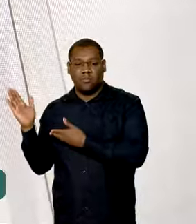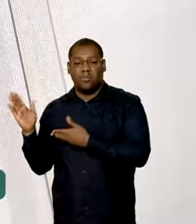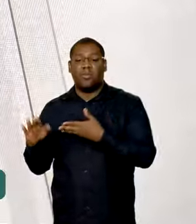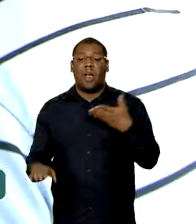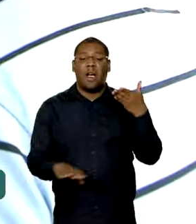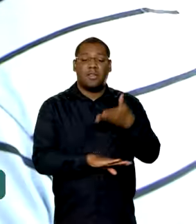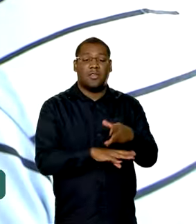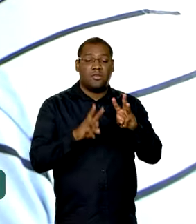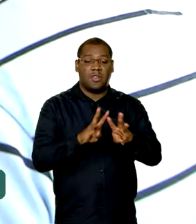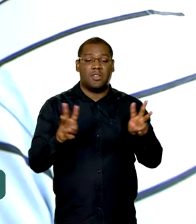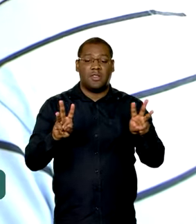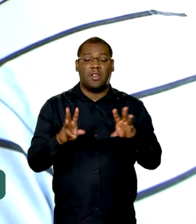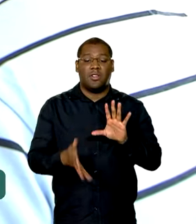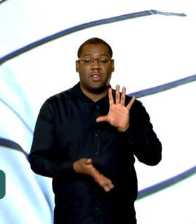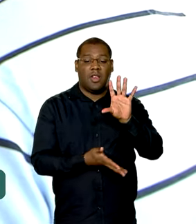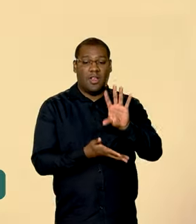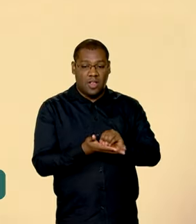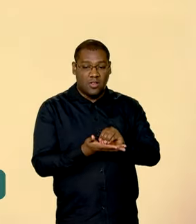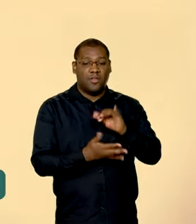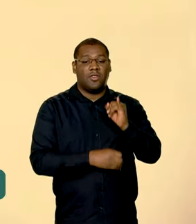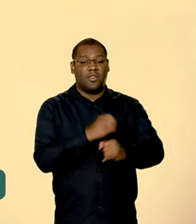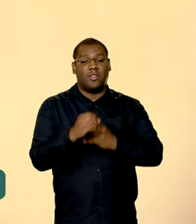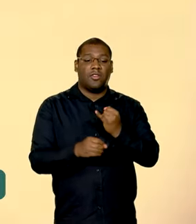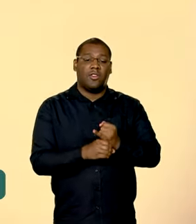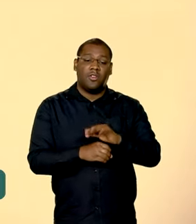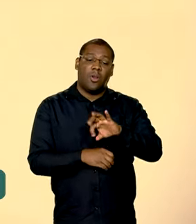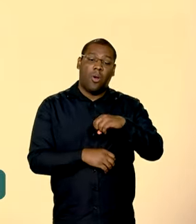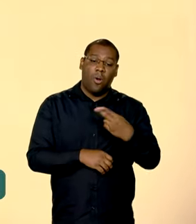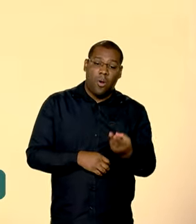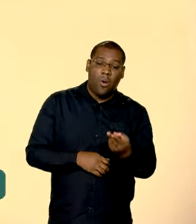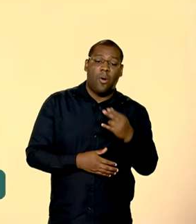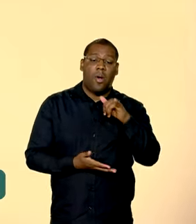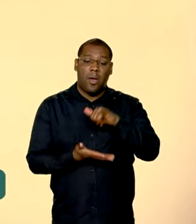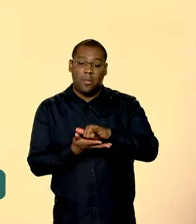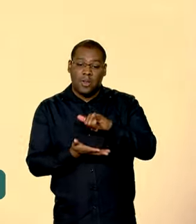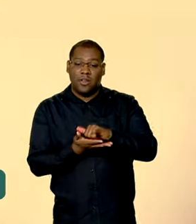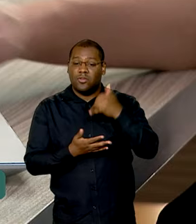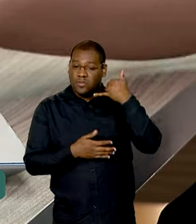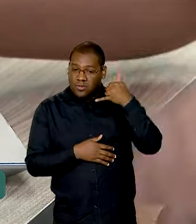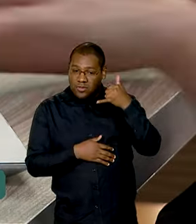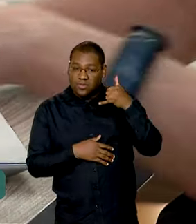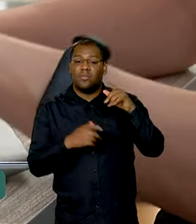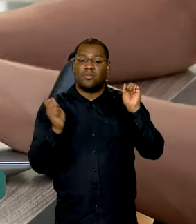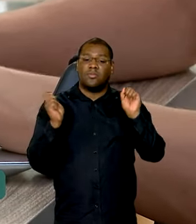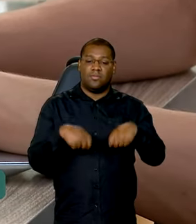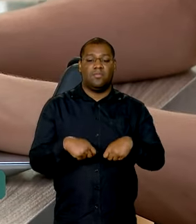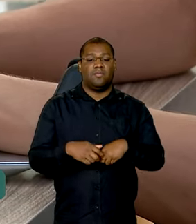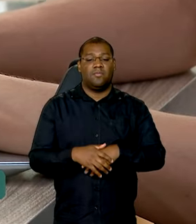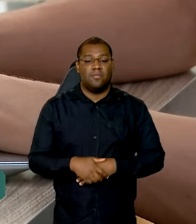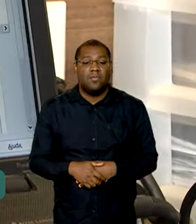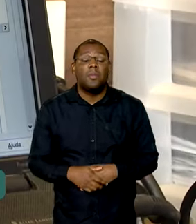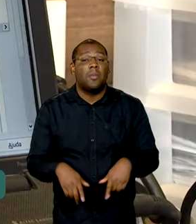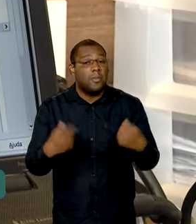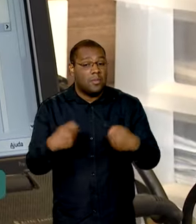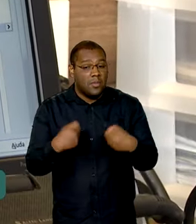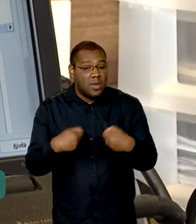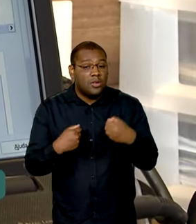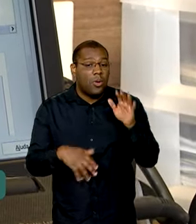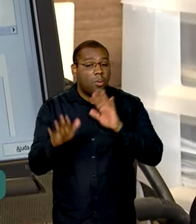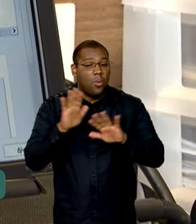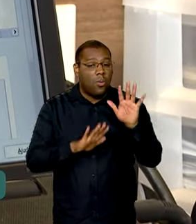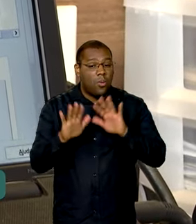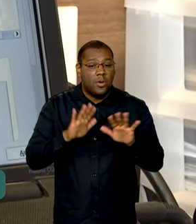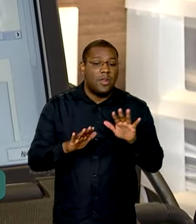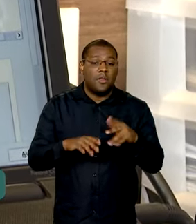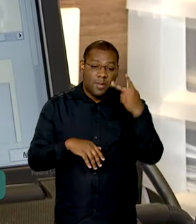Receita Federal na internet e no aplicativo para telefones celulares. E é preciso ter cuidado para